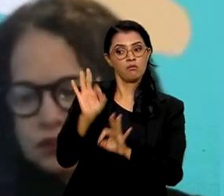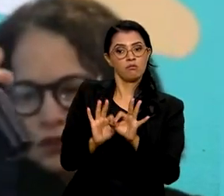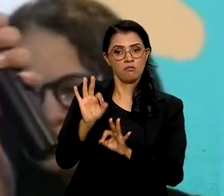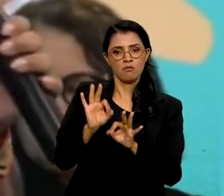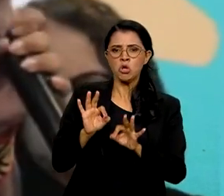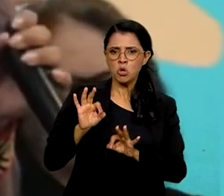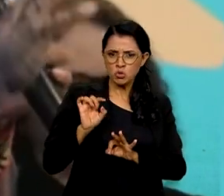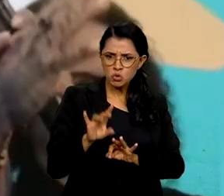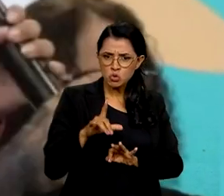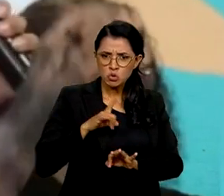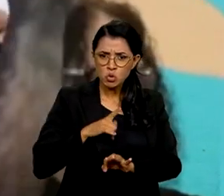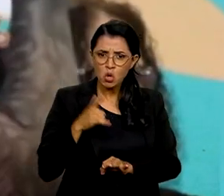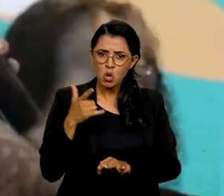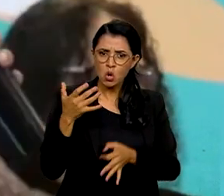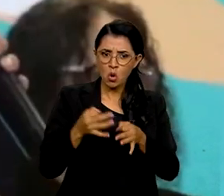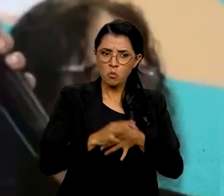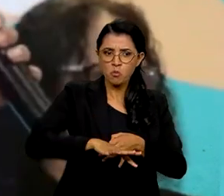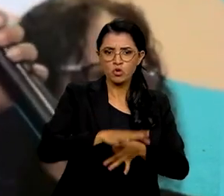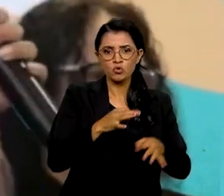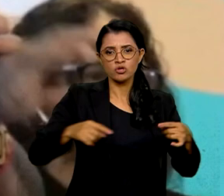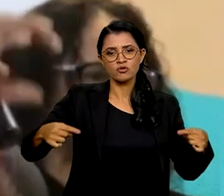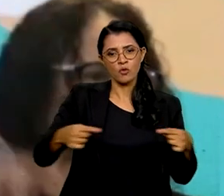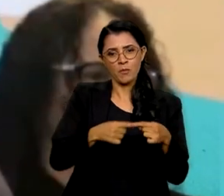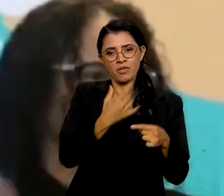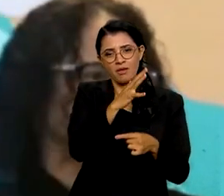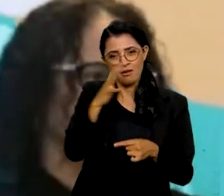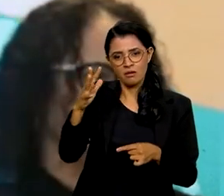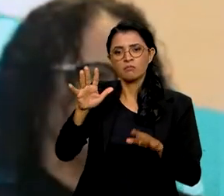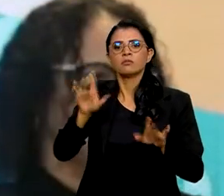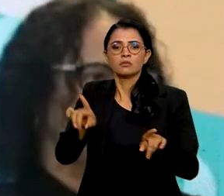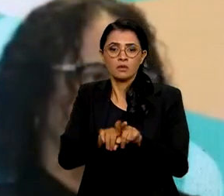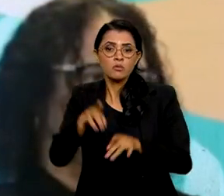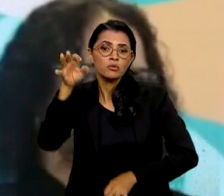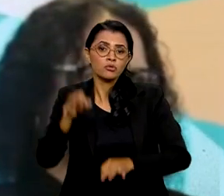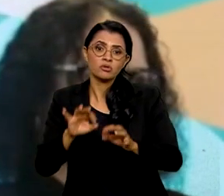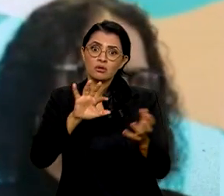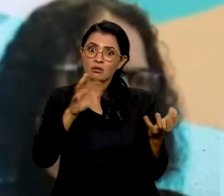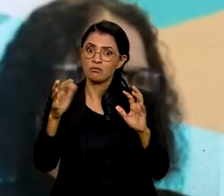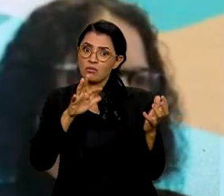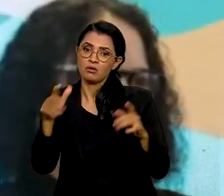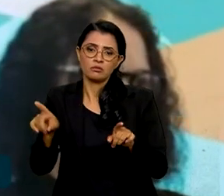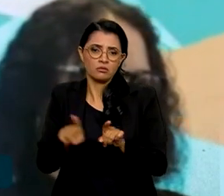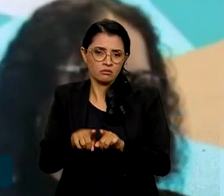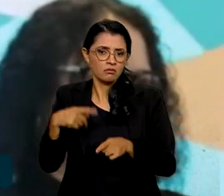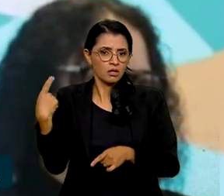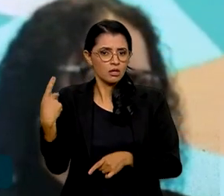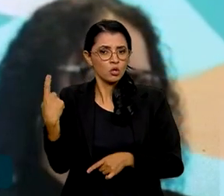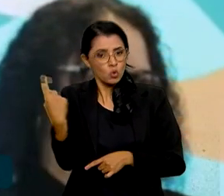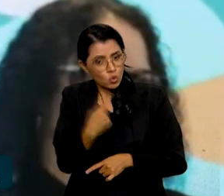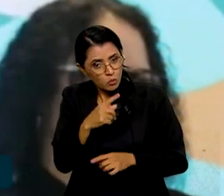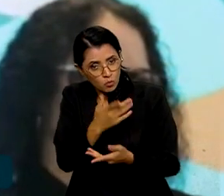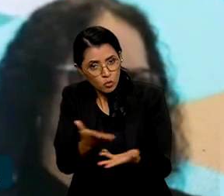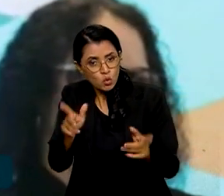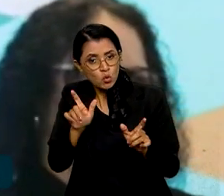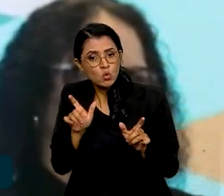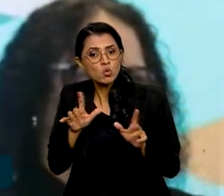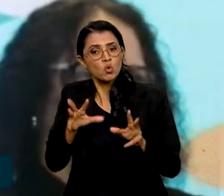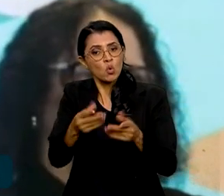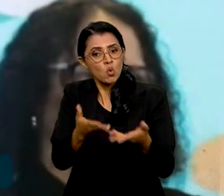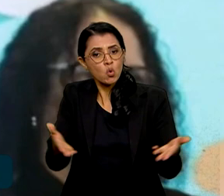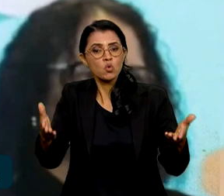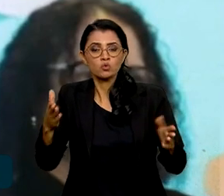por mais uma justiça ambiental, mas pela justiça climática, para todos aqueles que são